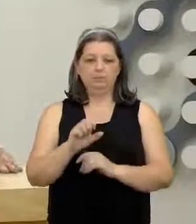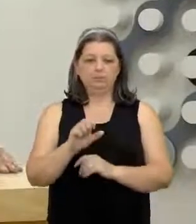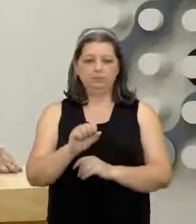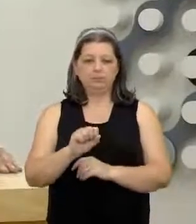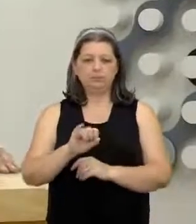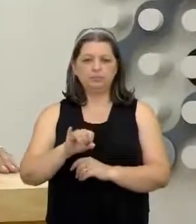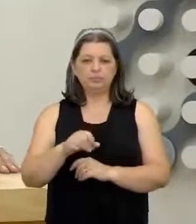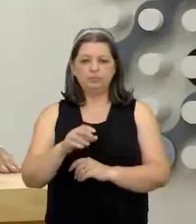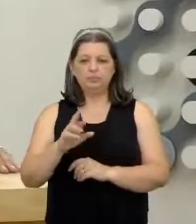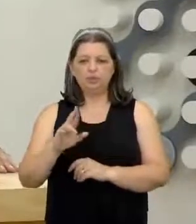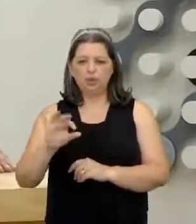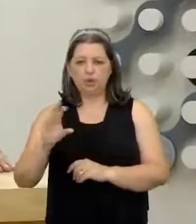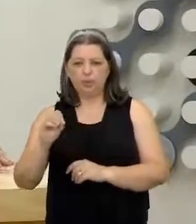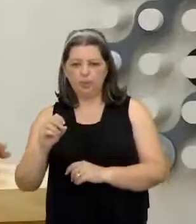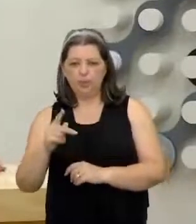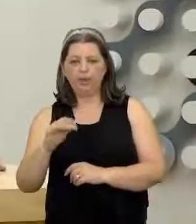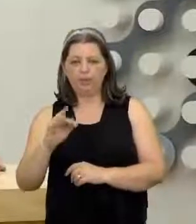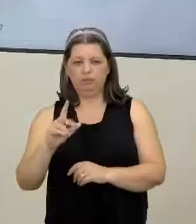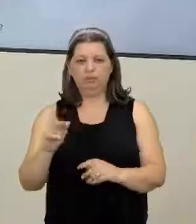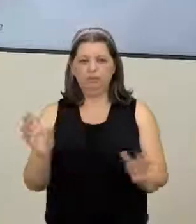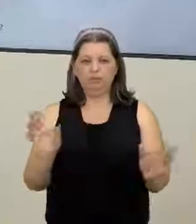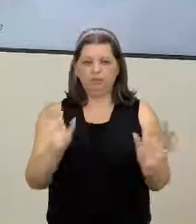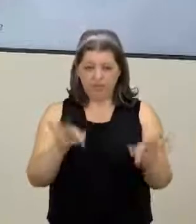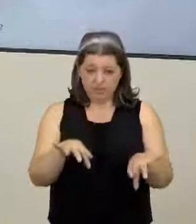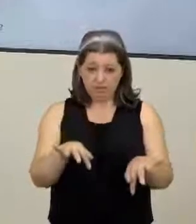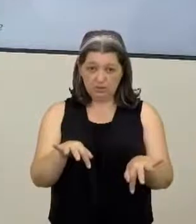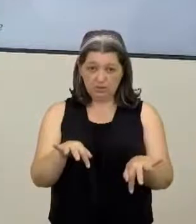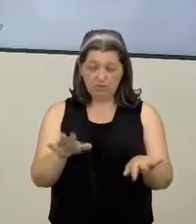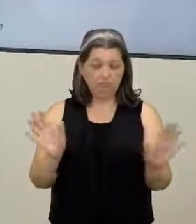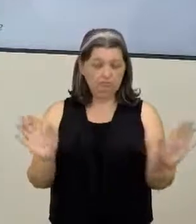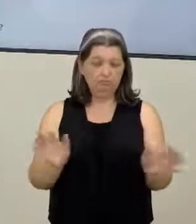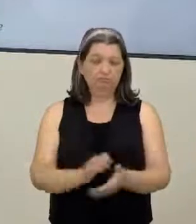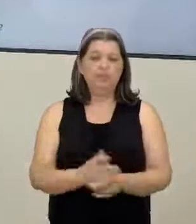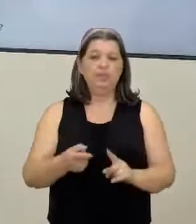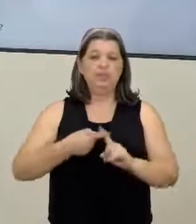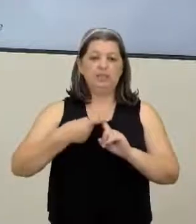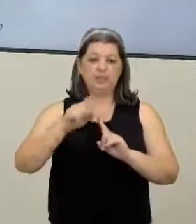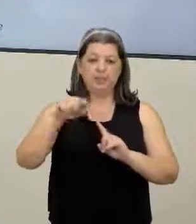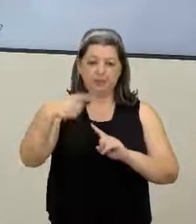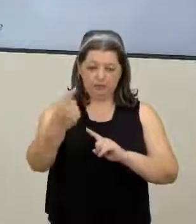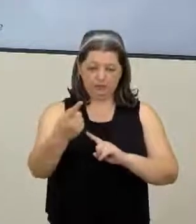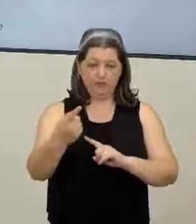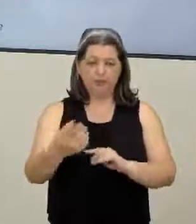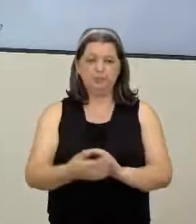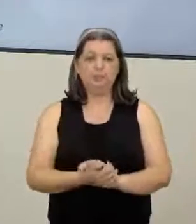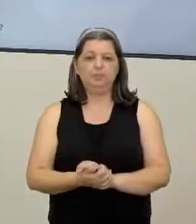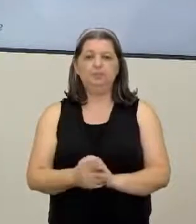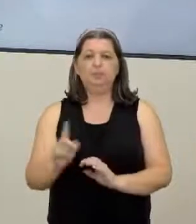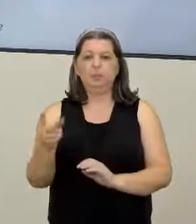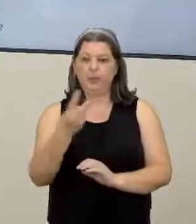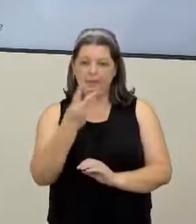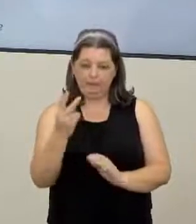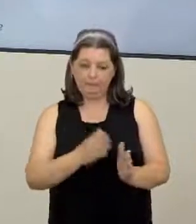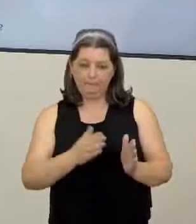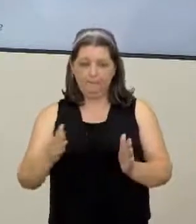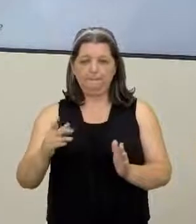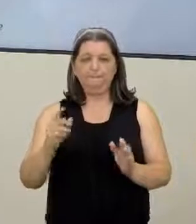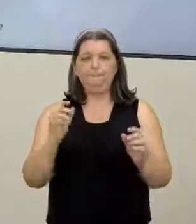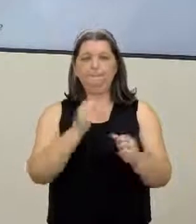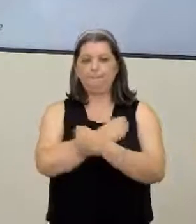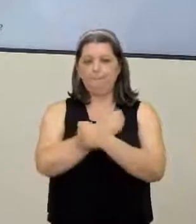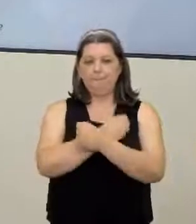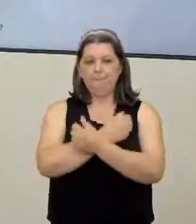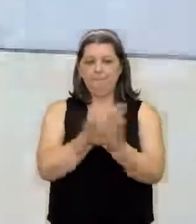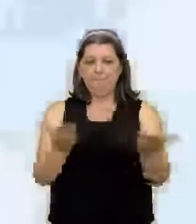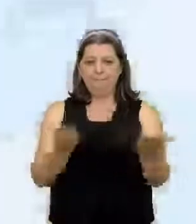gente Professora Valdirene Fechou? Fechou Fechamos Até semana que vem Fazemos aí a parte 2 Na próxima semana Um forte abraço a todos